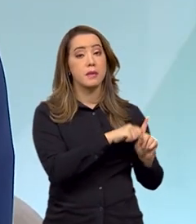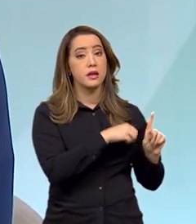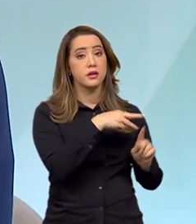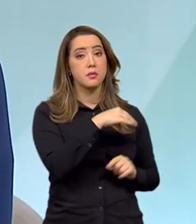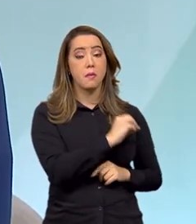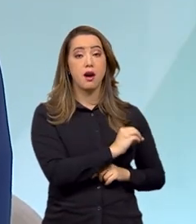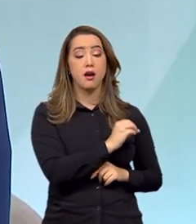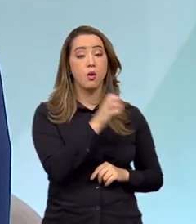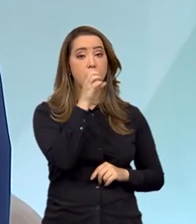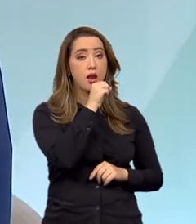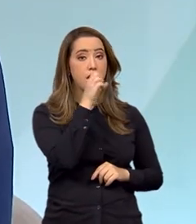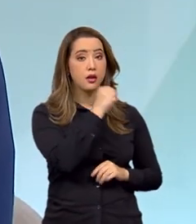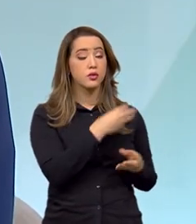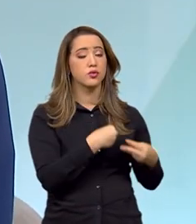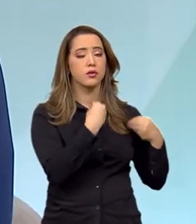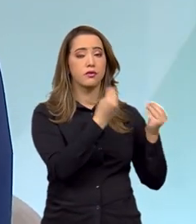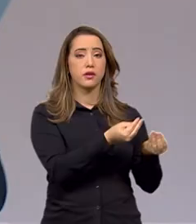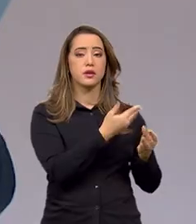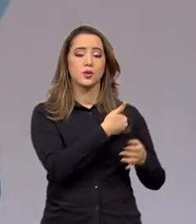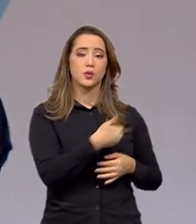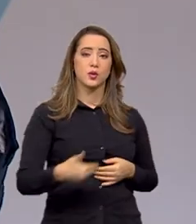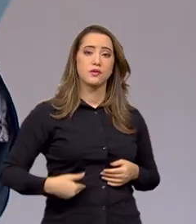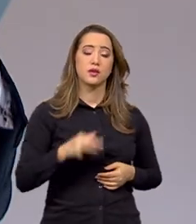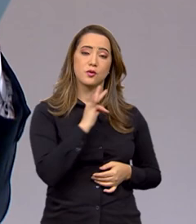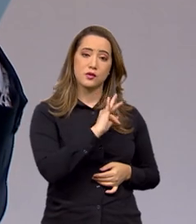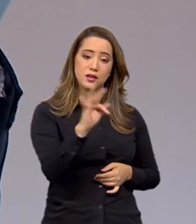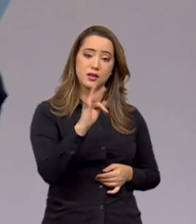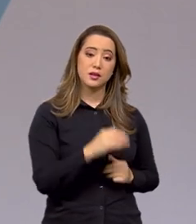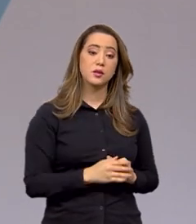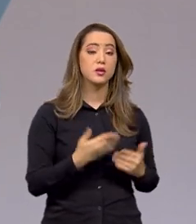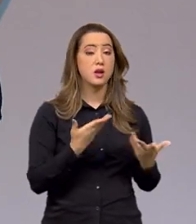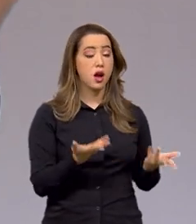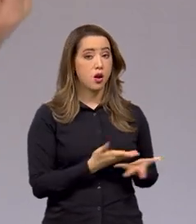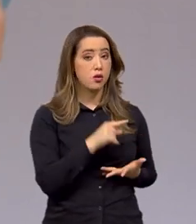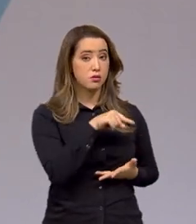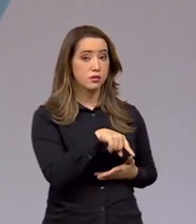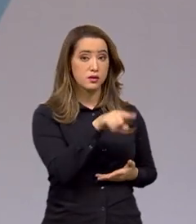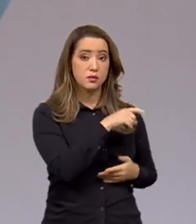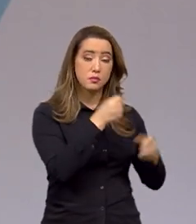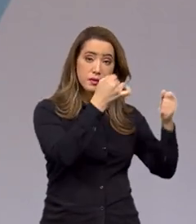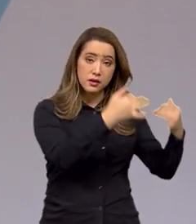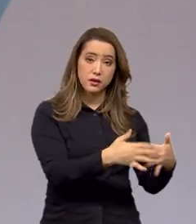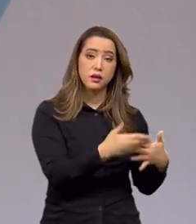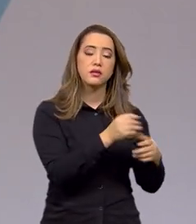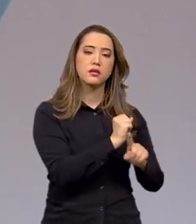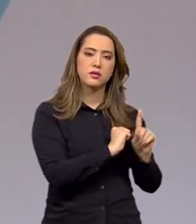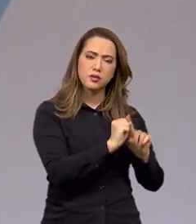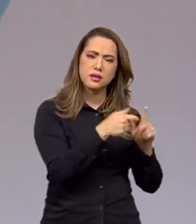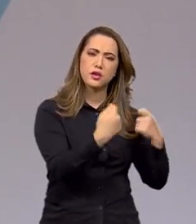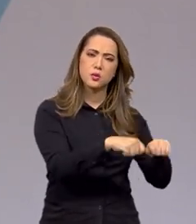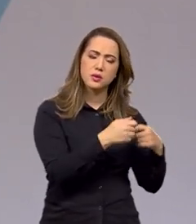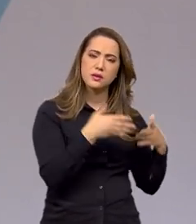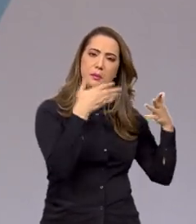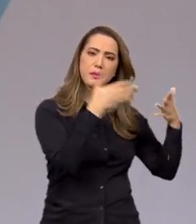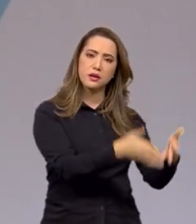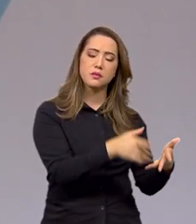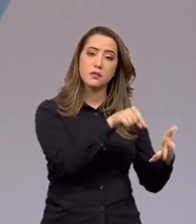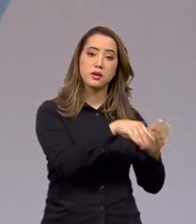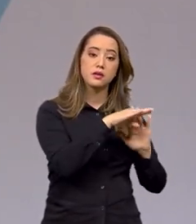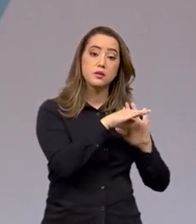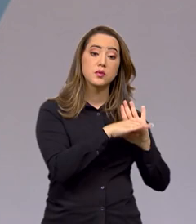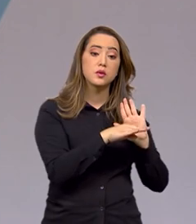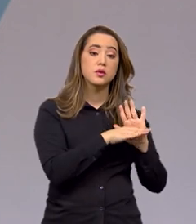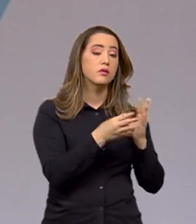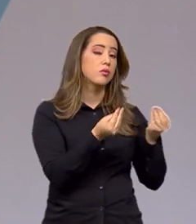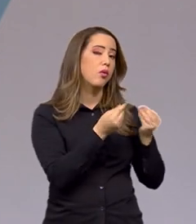com muitas entregas do governo federal. E aqui o senhor falando de que a sociedade precisa participar desse processo também. Qual que a análise que o senhor